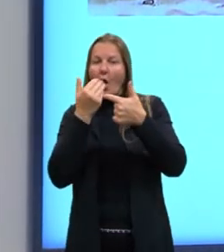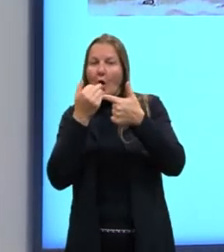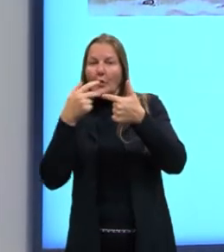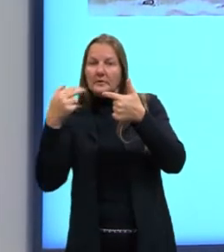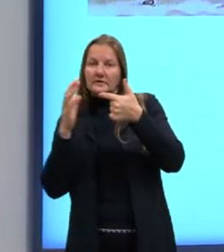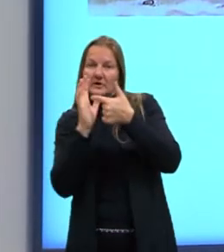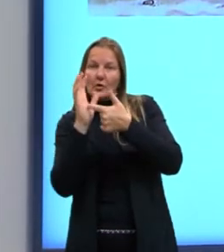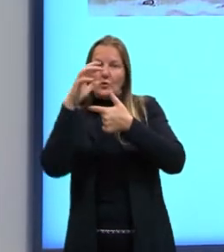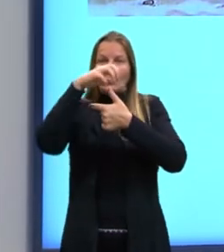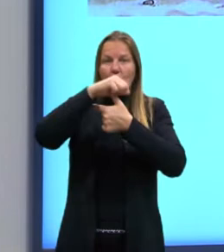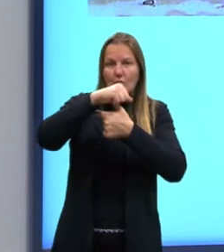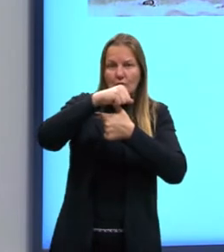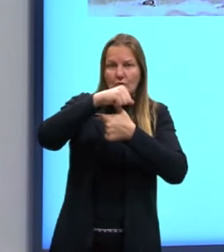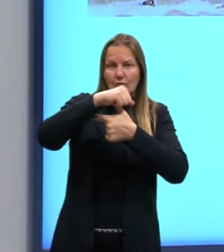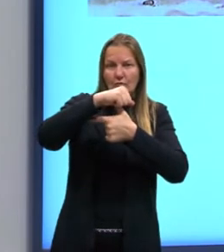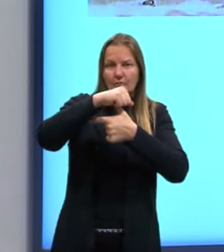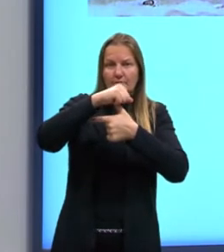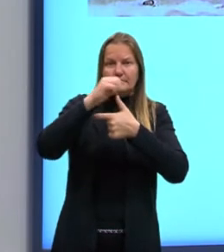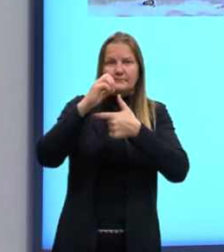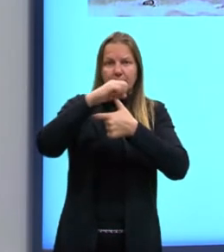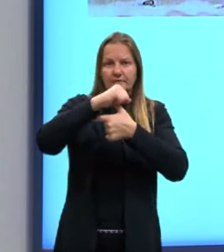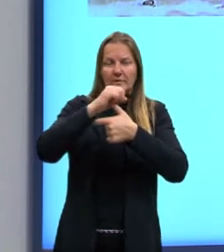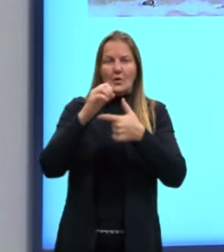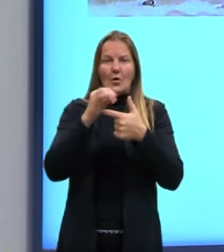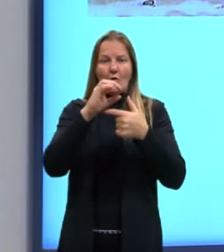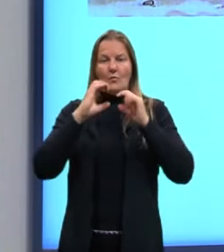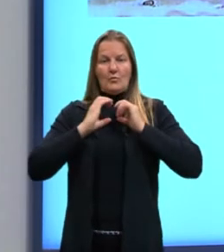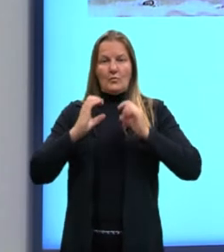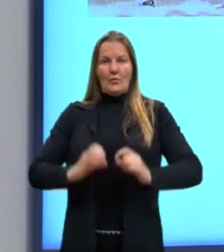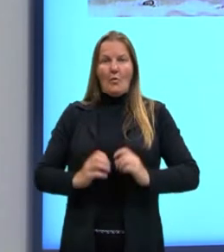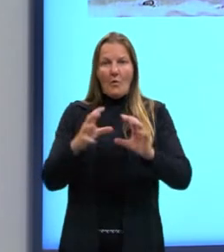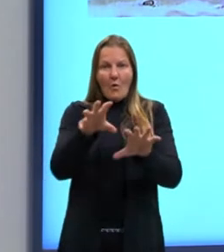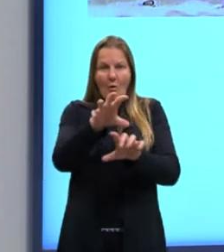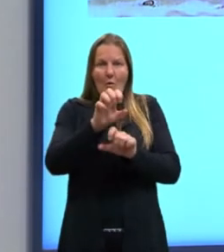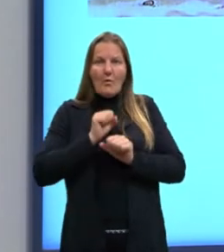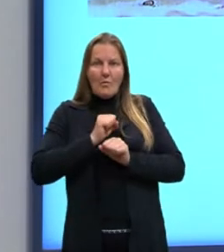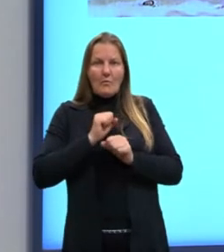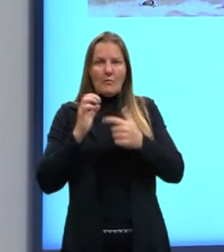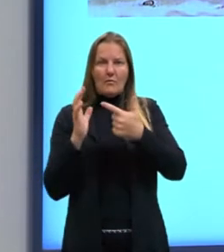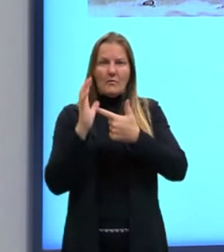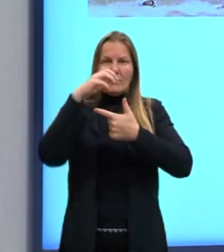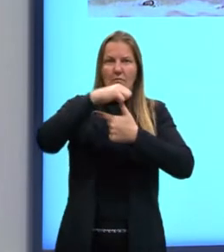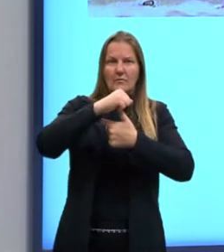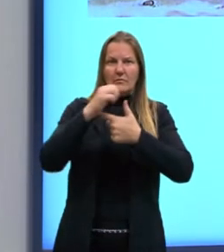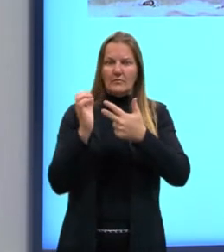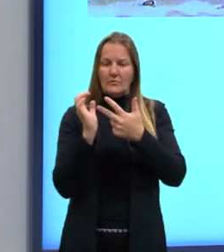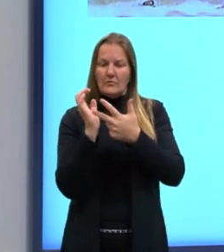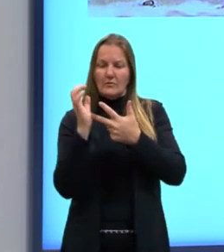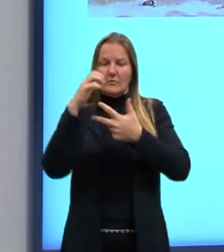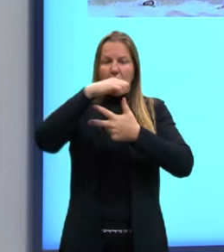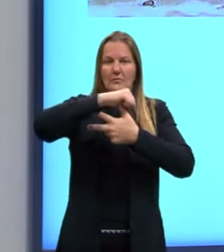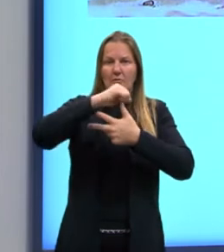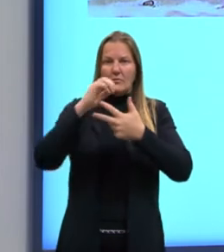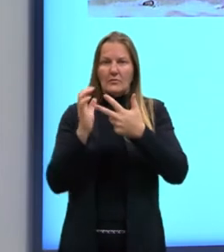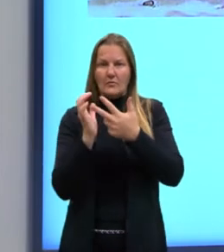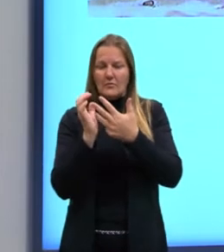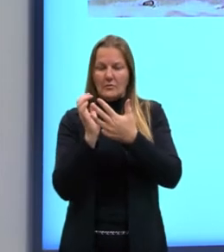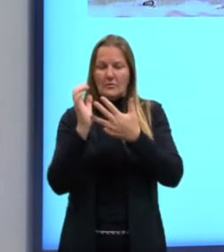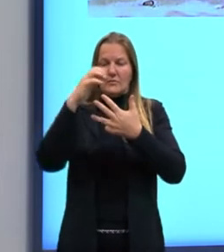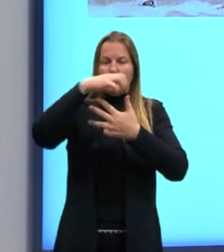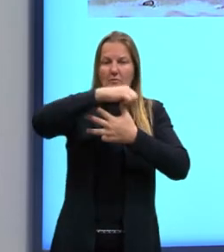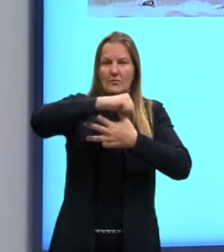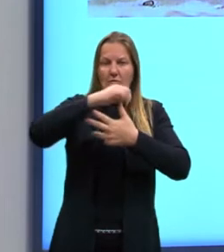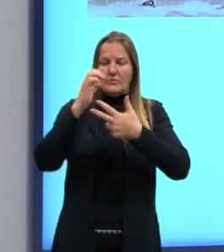vai associar essa energia ao seu corpo, ao seu organismo. E assim por diante. Esse consumidor secundário